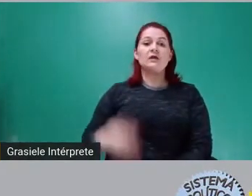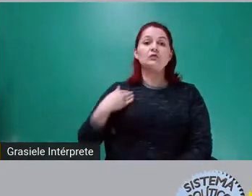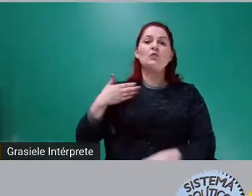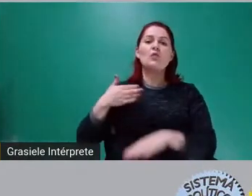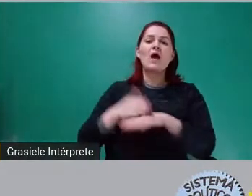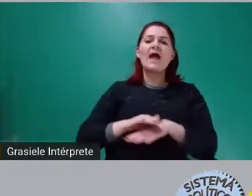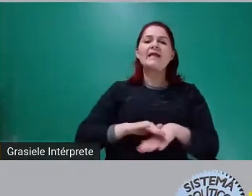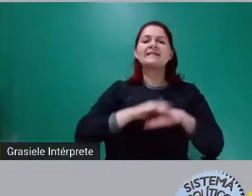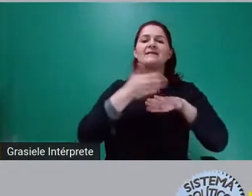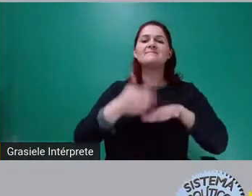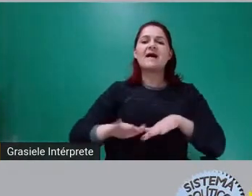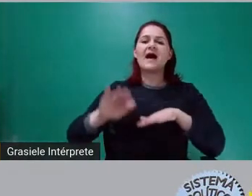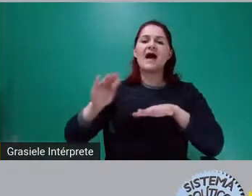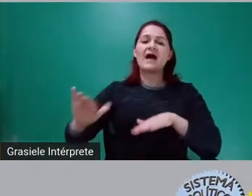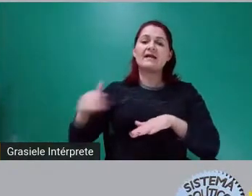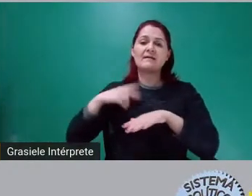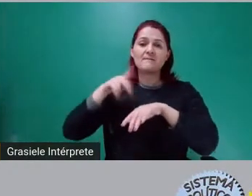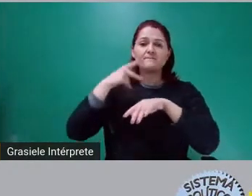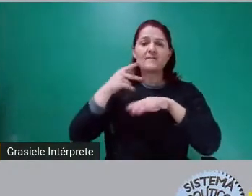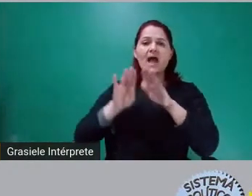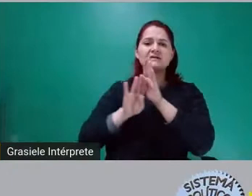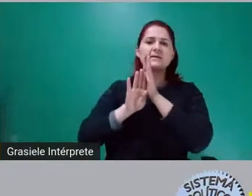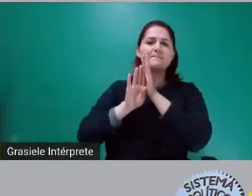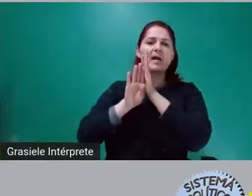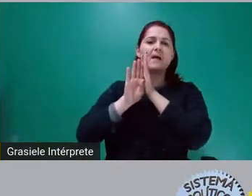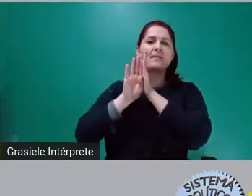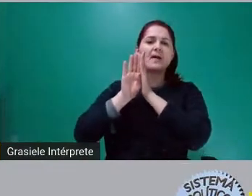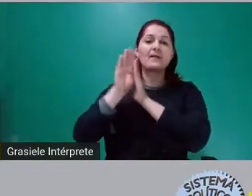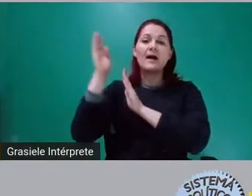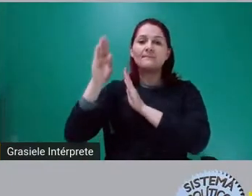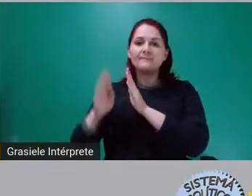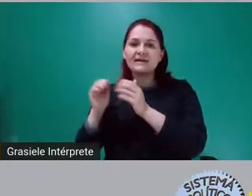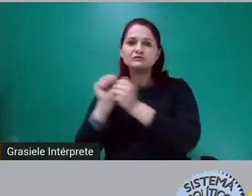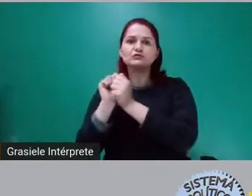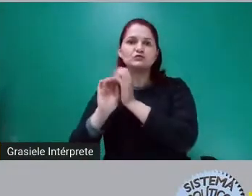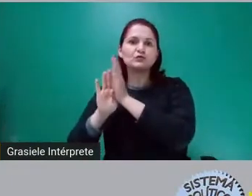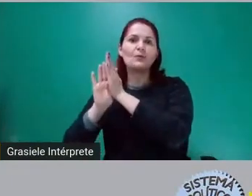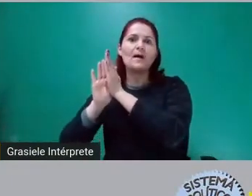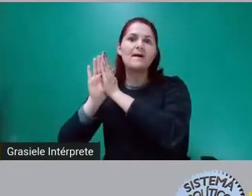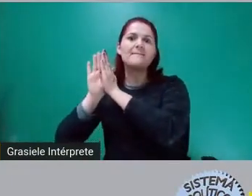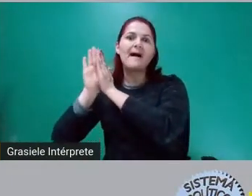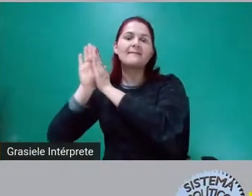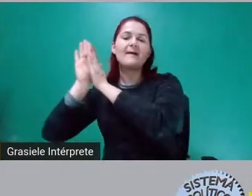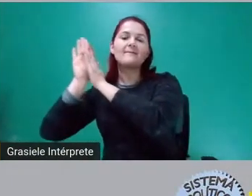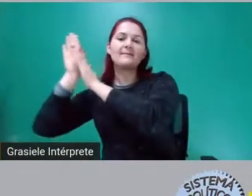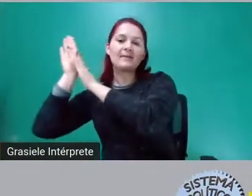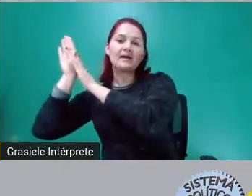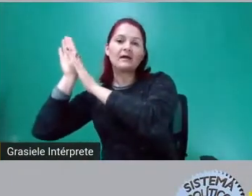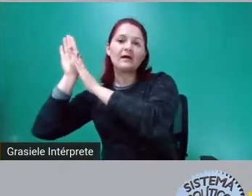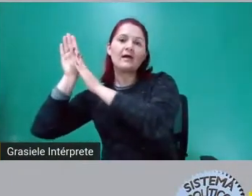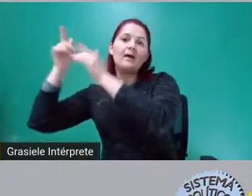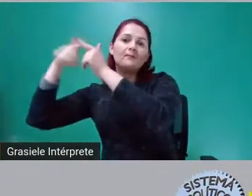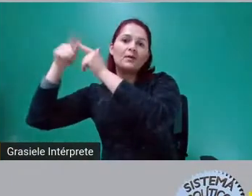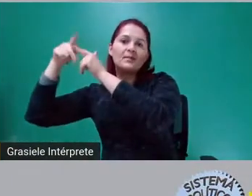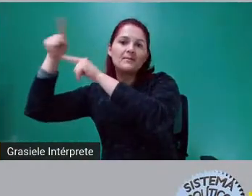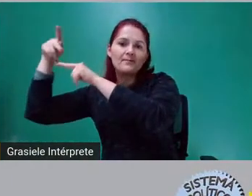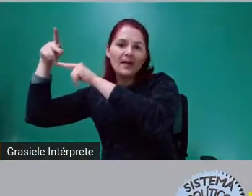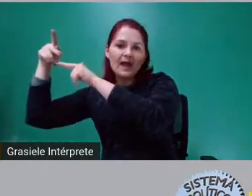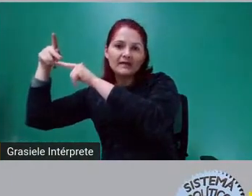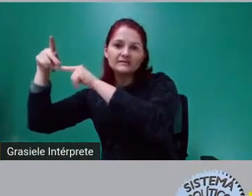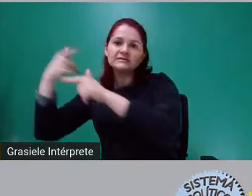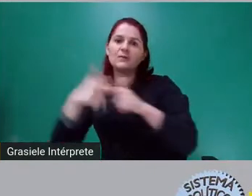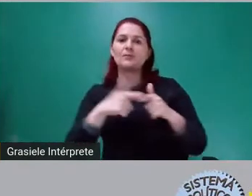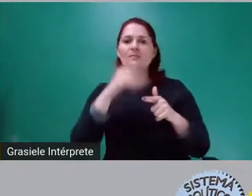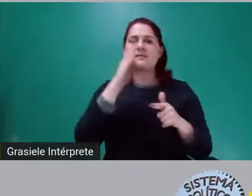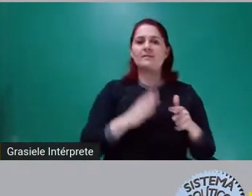abaixo da média latino-americana. Aí a onda estoura. O Brasil estava mal posicionado. Estourou. Bom, e qual foi